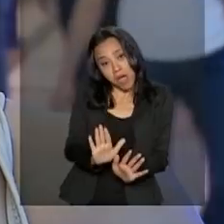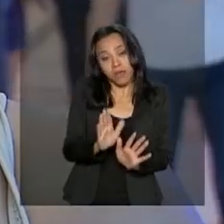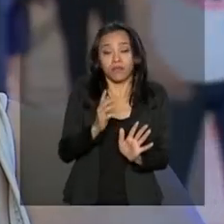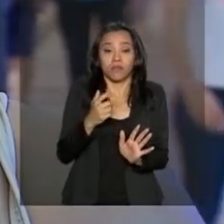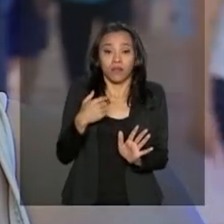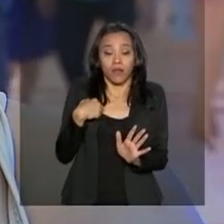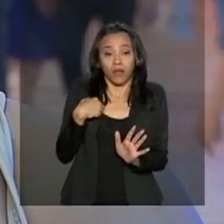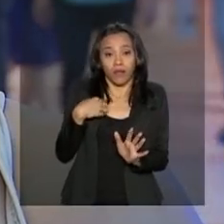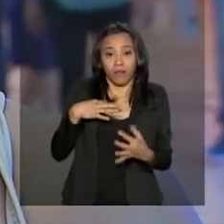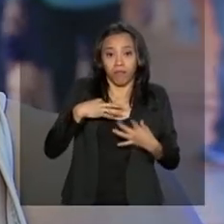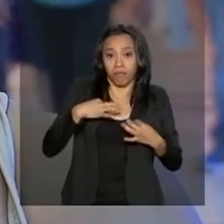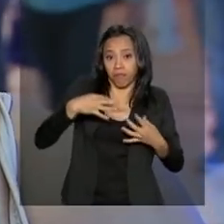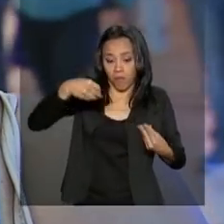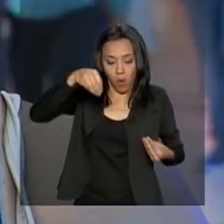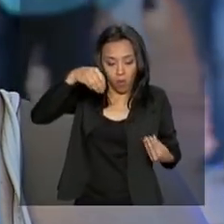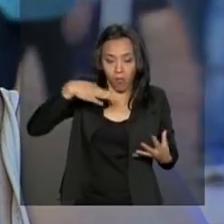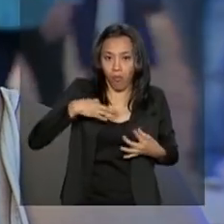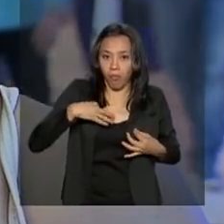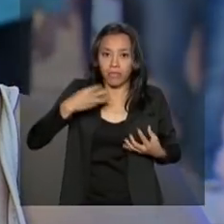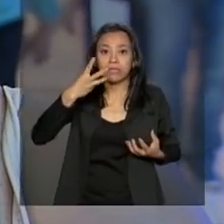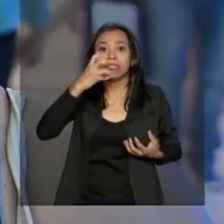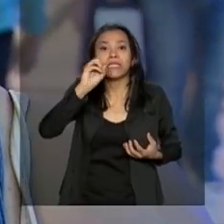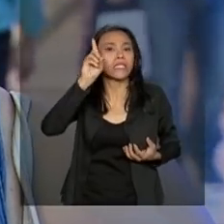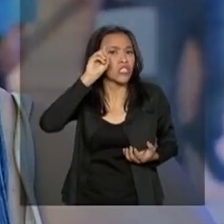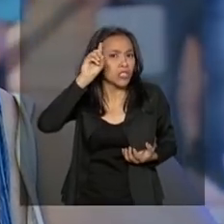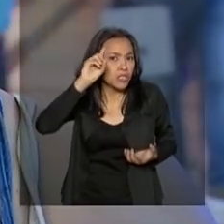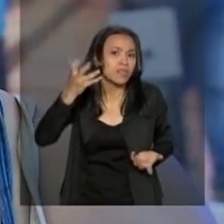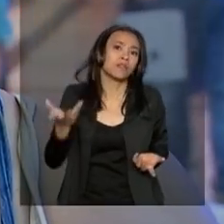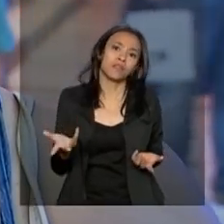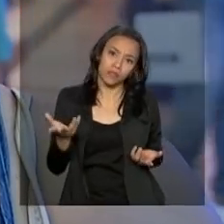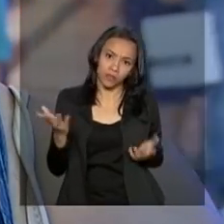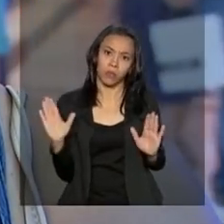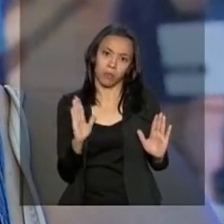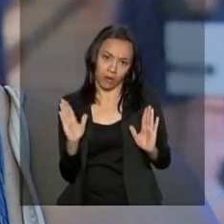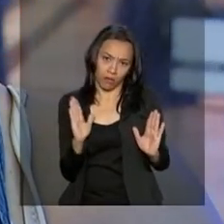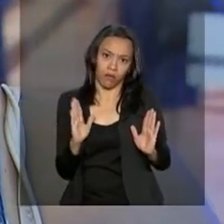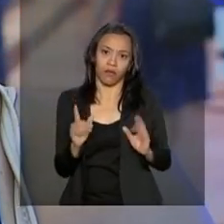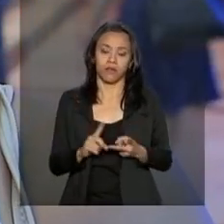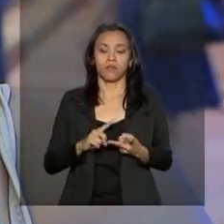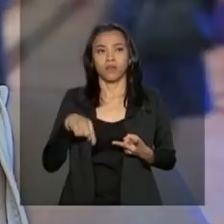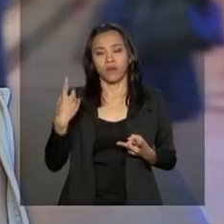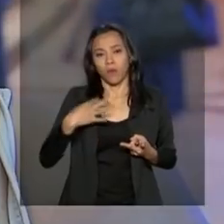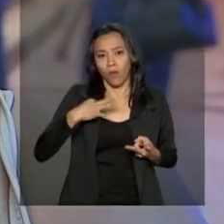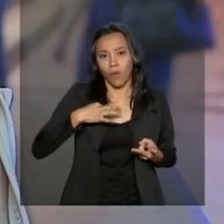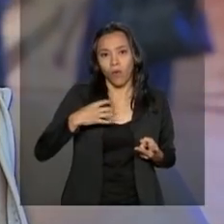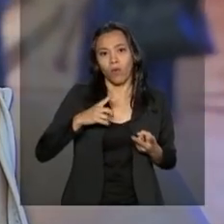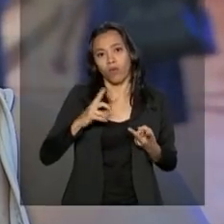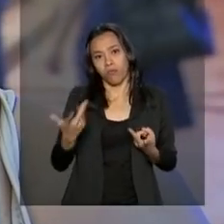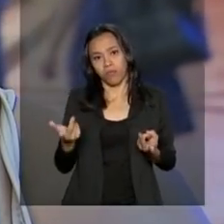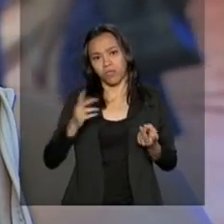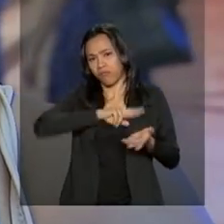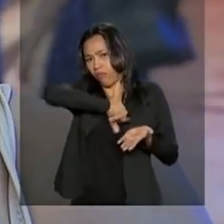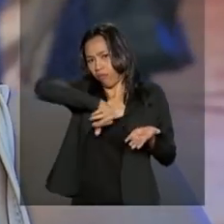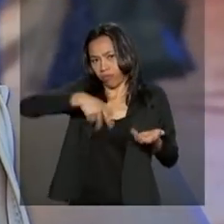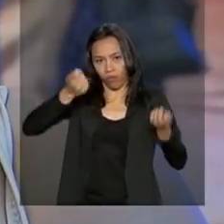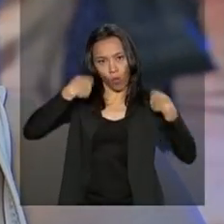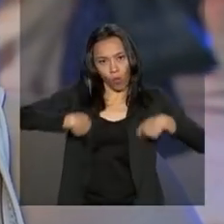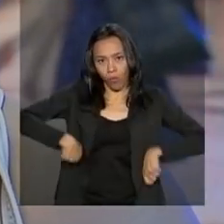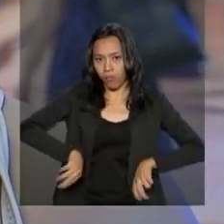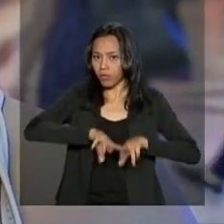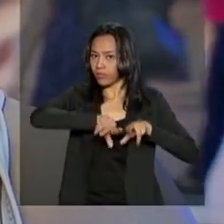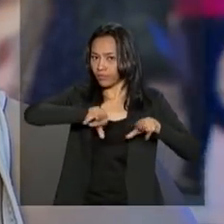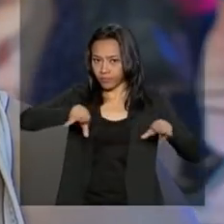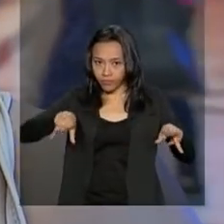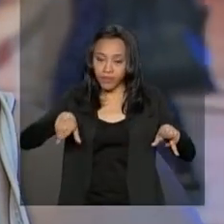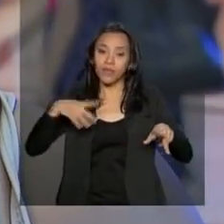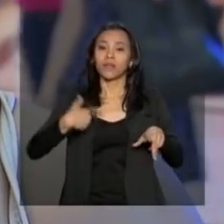peças, 30 dias, eu acho. Tem roupas, vestuário em geral. Eu